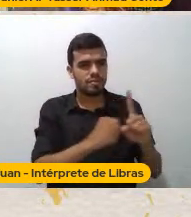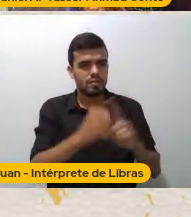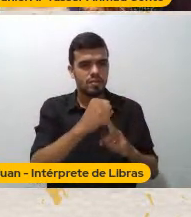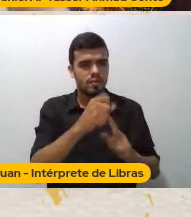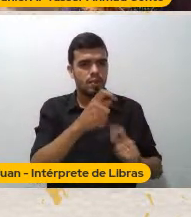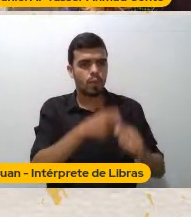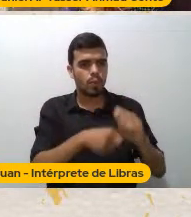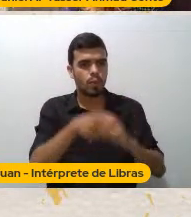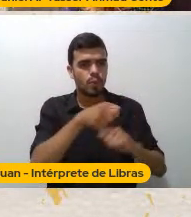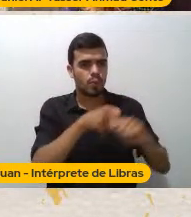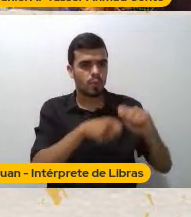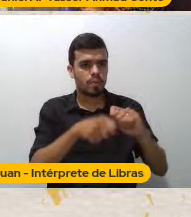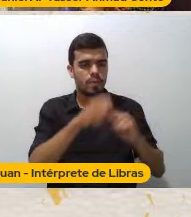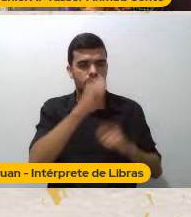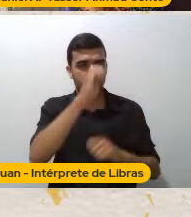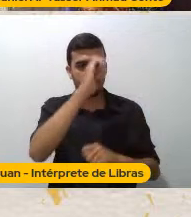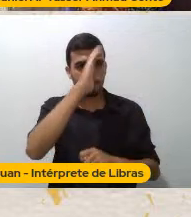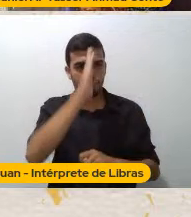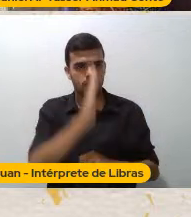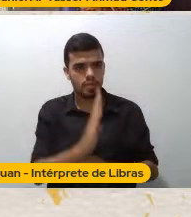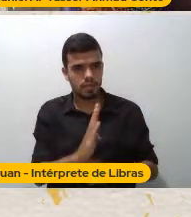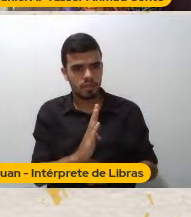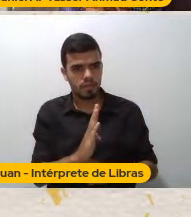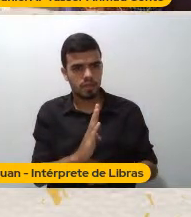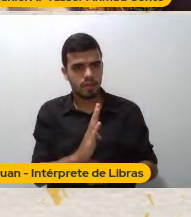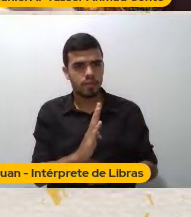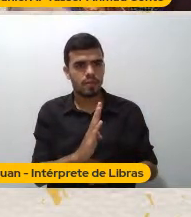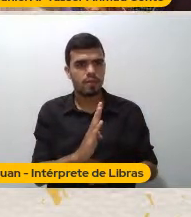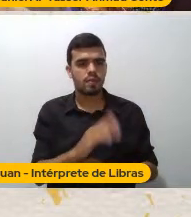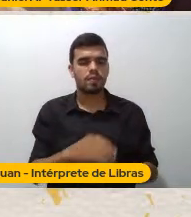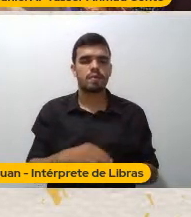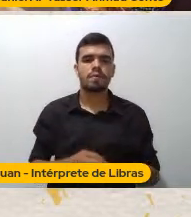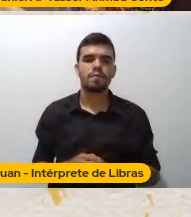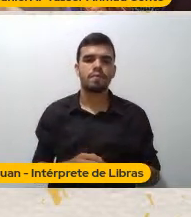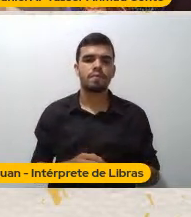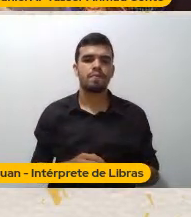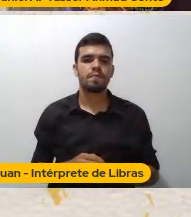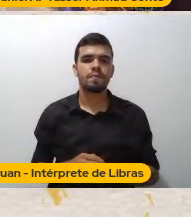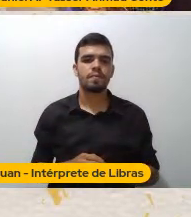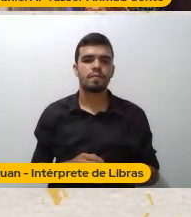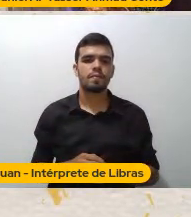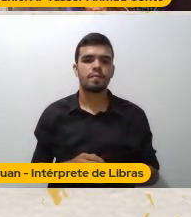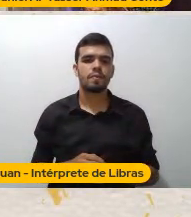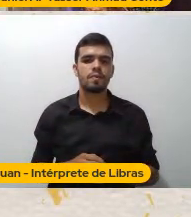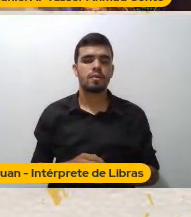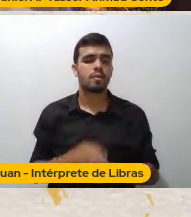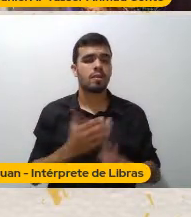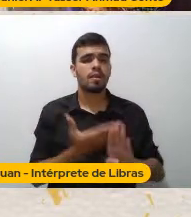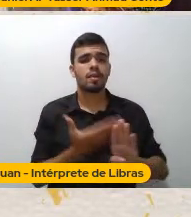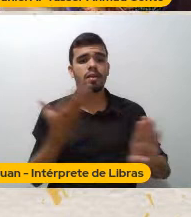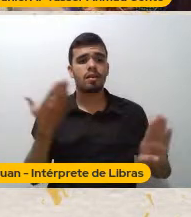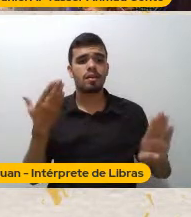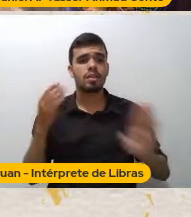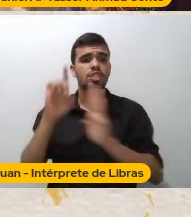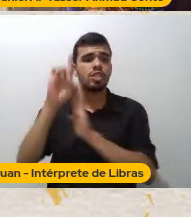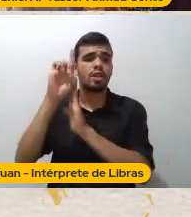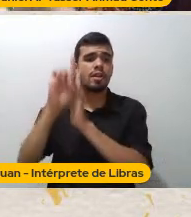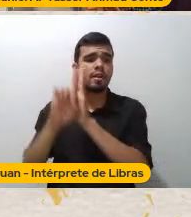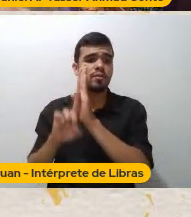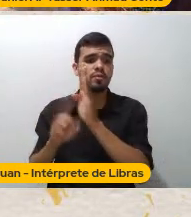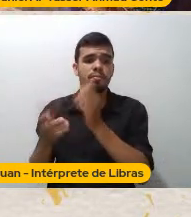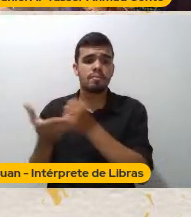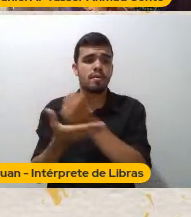Longe Do que lhe é De direito Longe Dos elementos Básicos De ensino